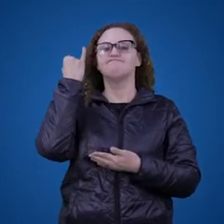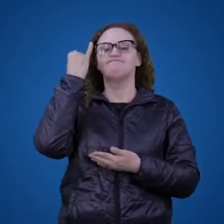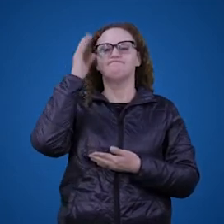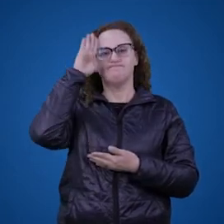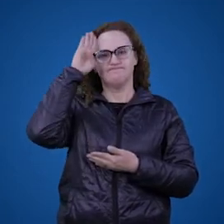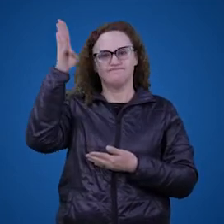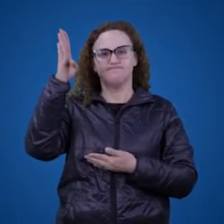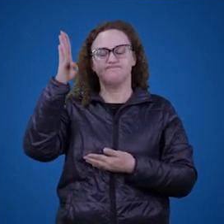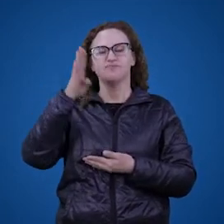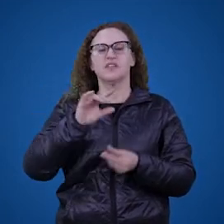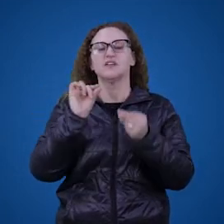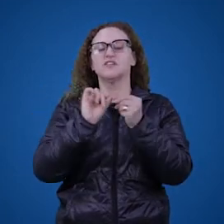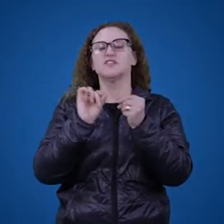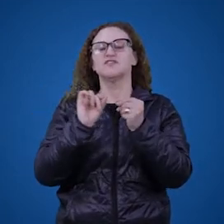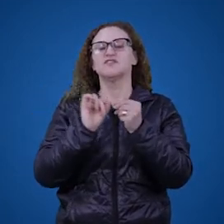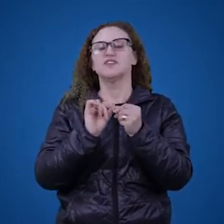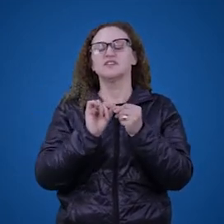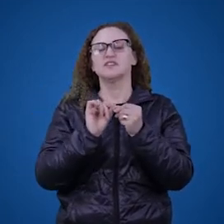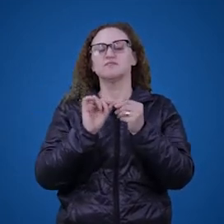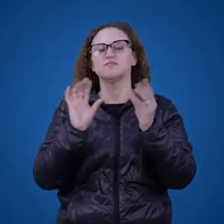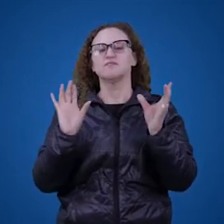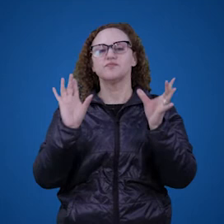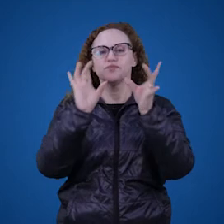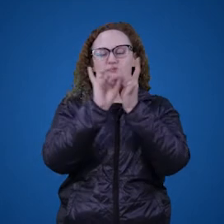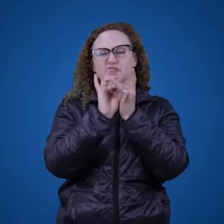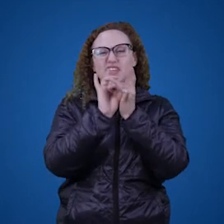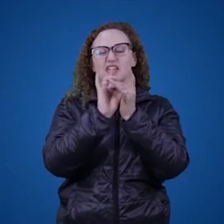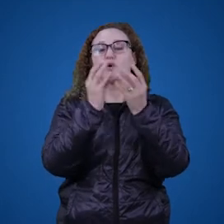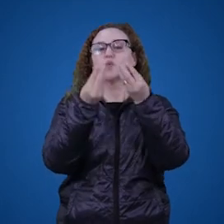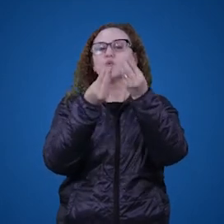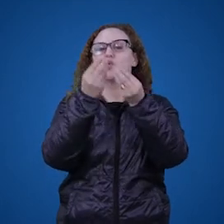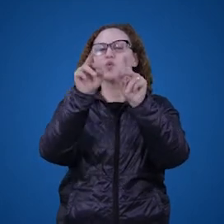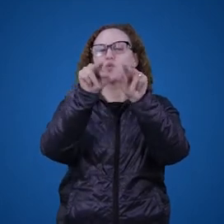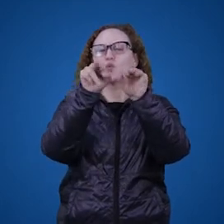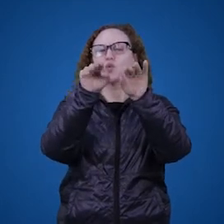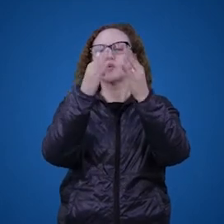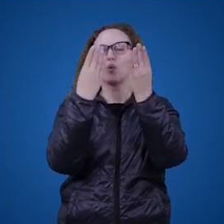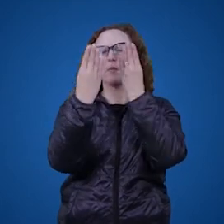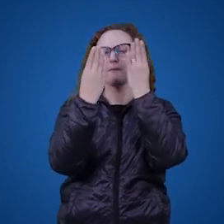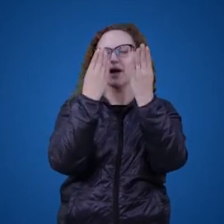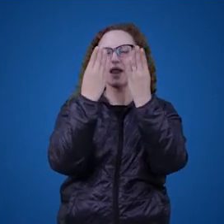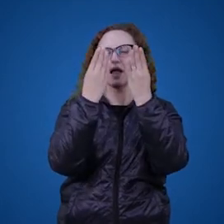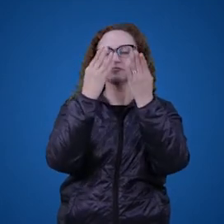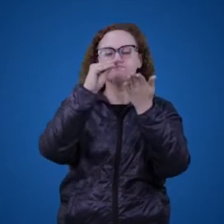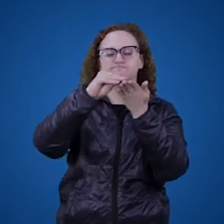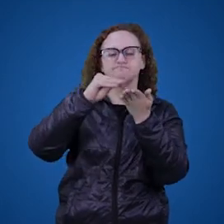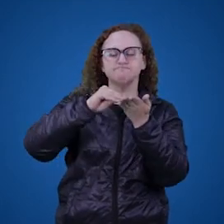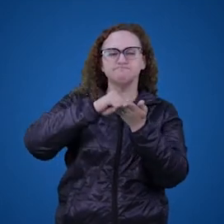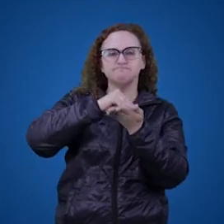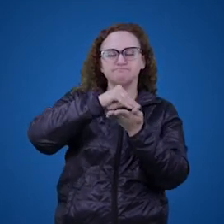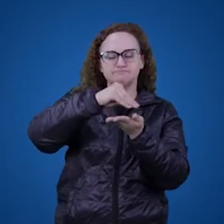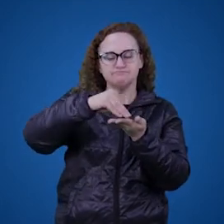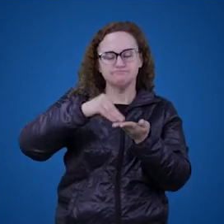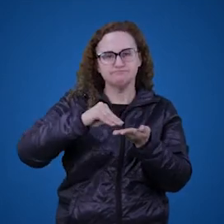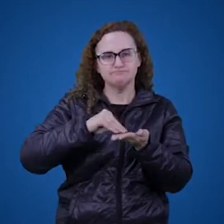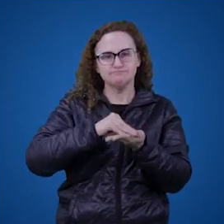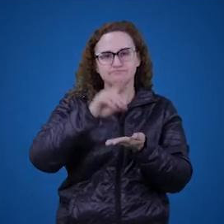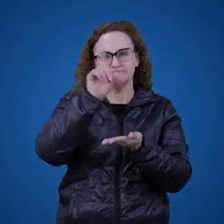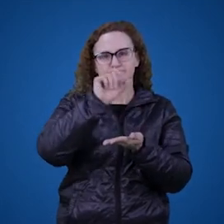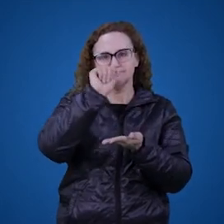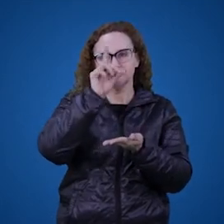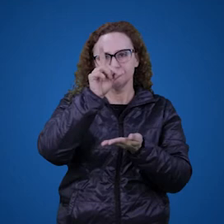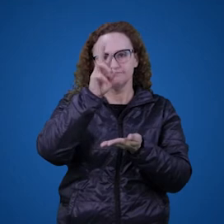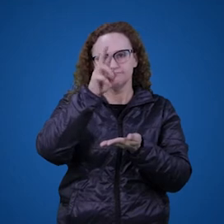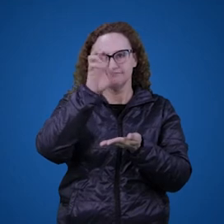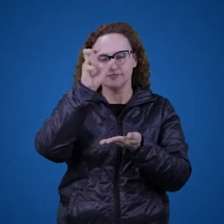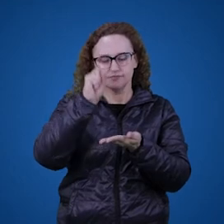e depois nós vamos fazer uma analogia entre jogar xadrez e usar a linguagem. Nossa, o que isso tem a ver? Jogar xadrez e